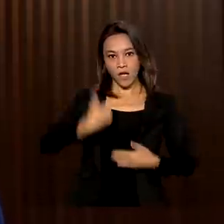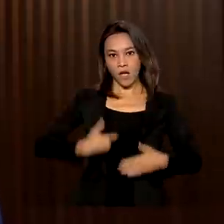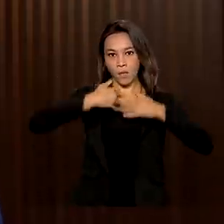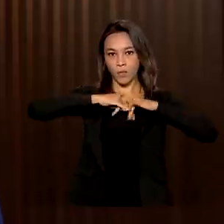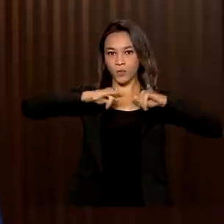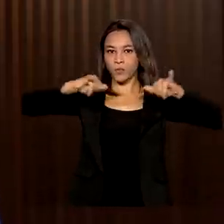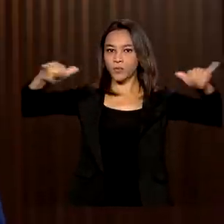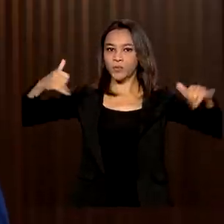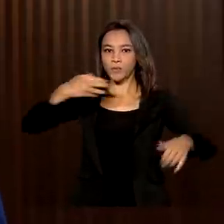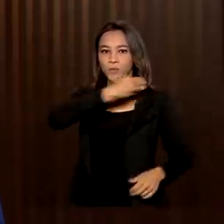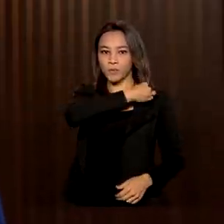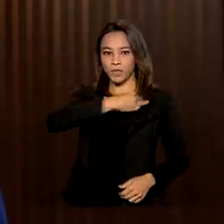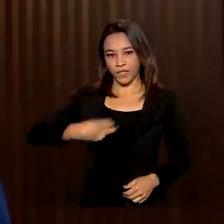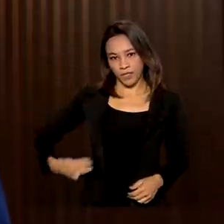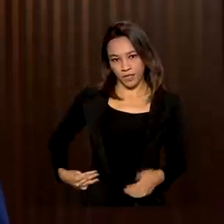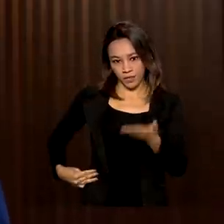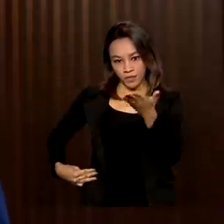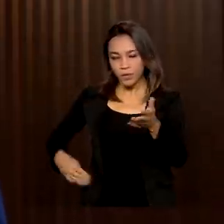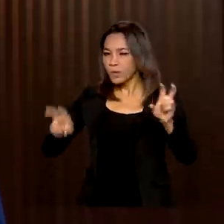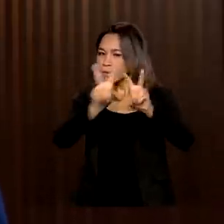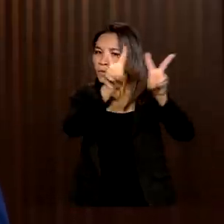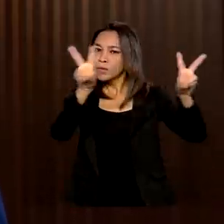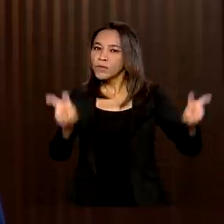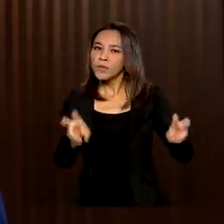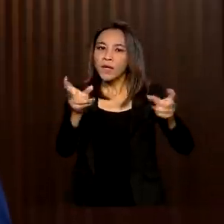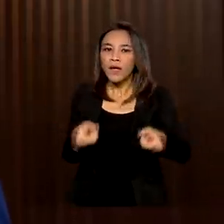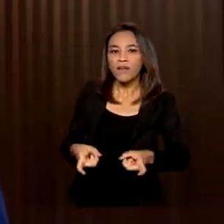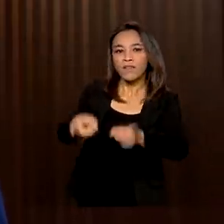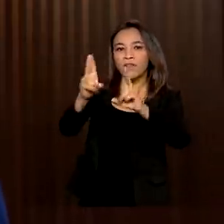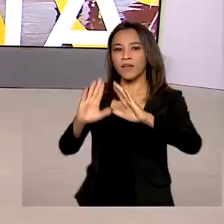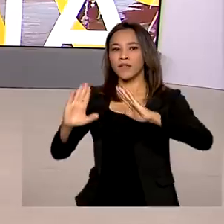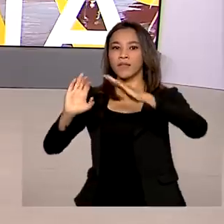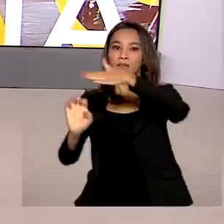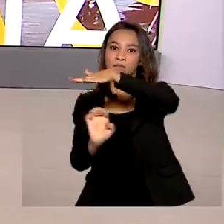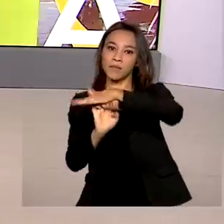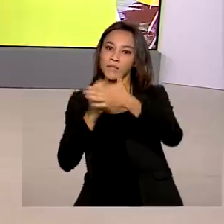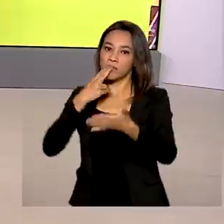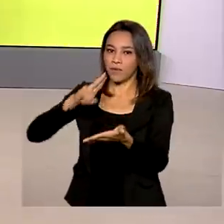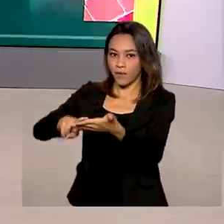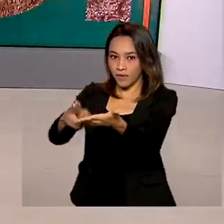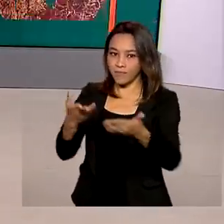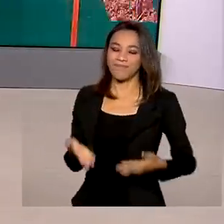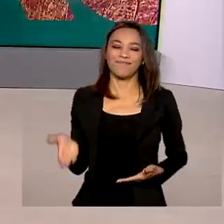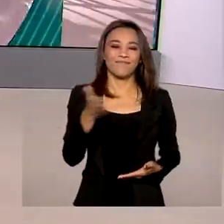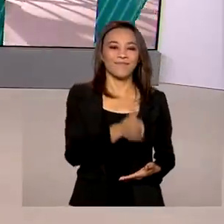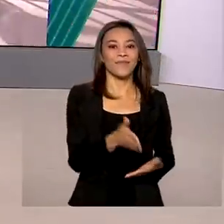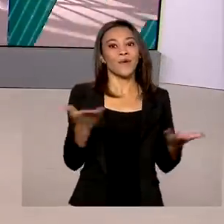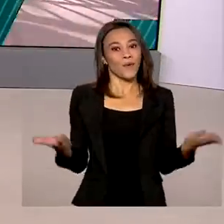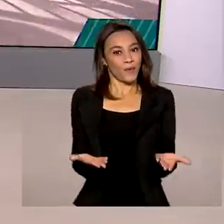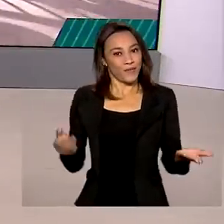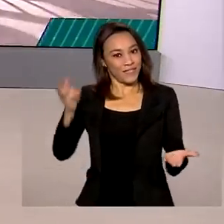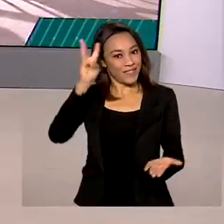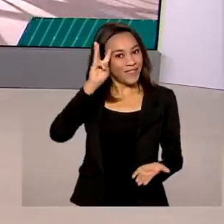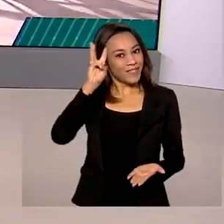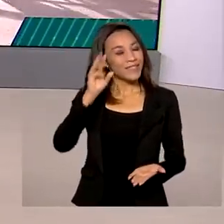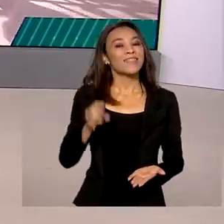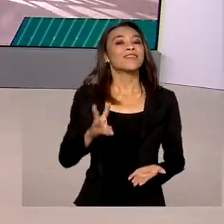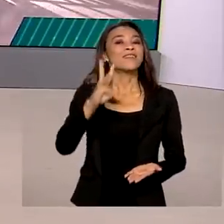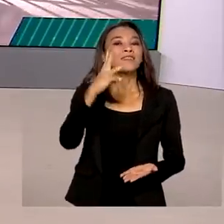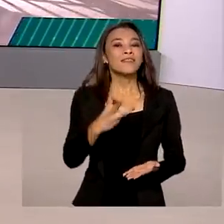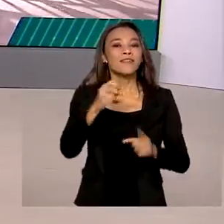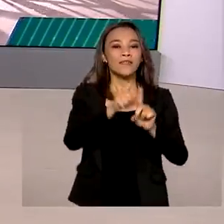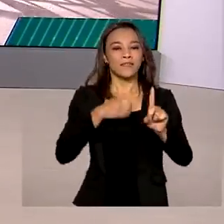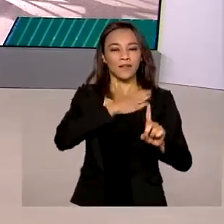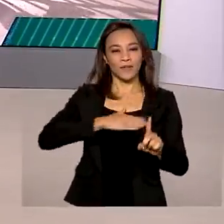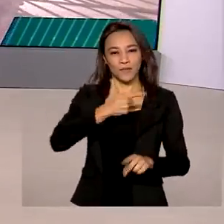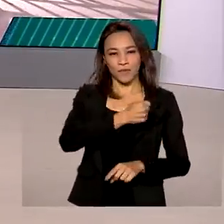das Comunicações, Fábio Faria, sobre a privatização dos Correios. O Brasil em Dia desta terça-feira, 3 de agosto de